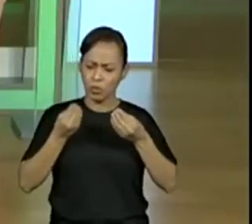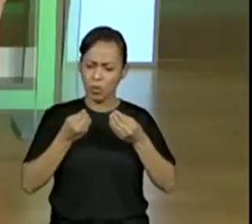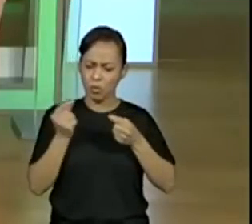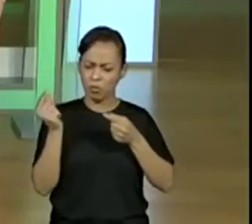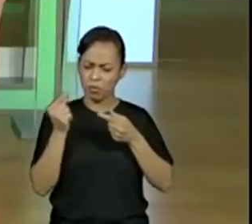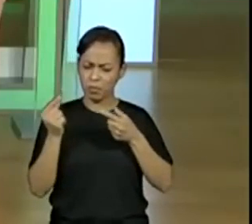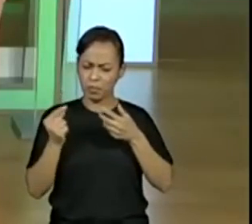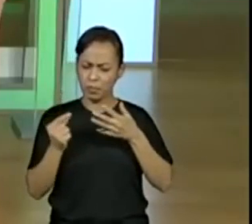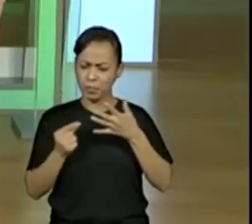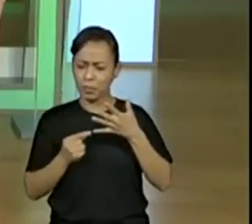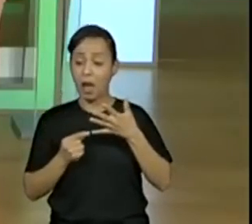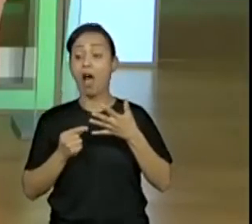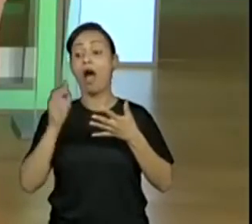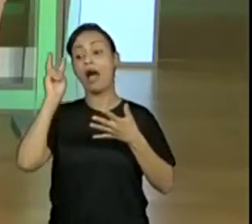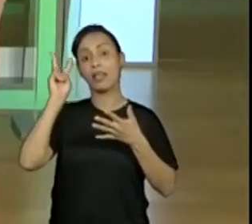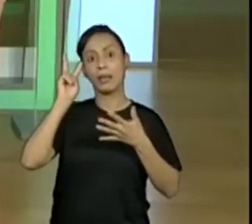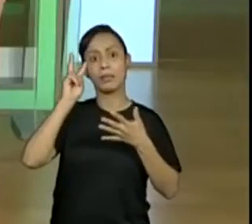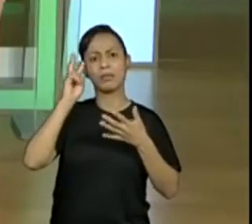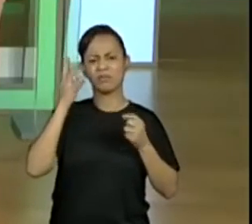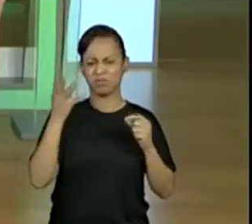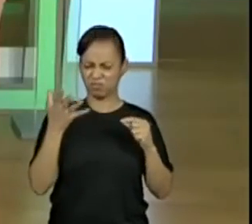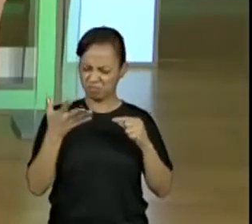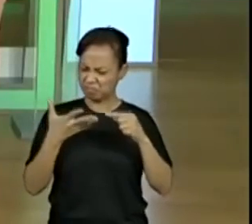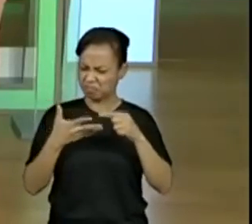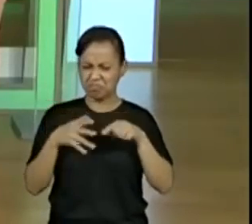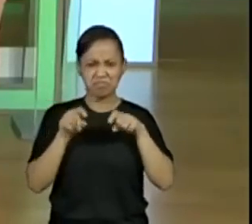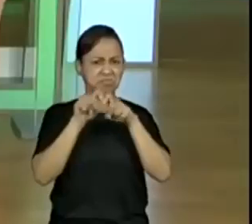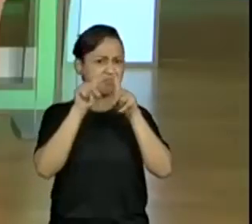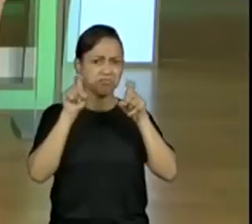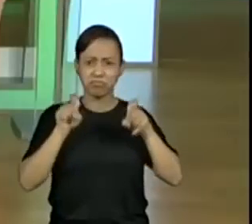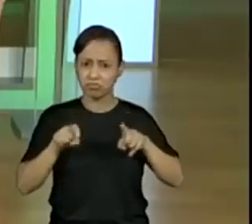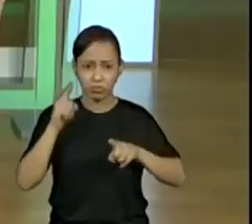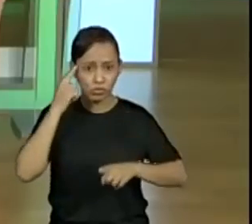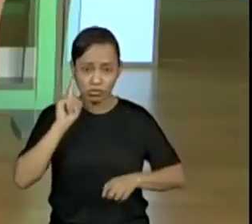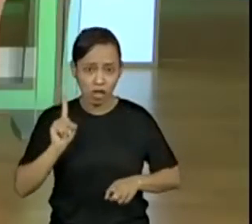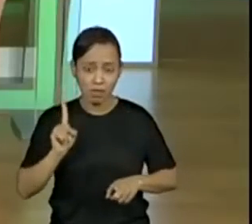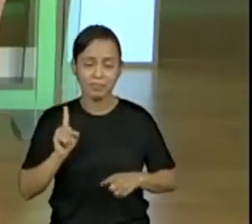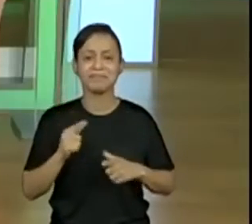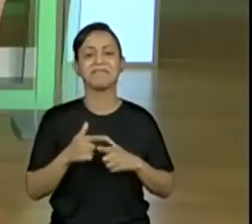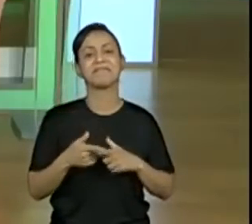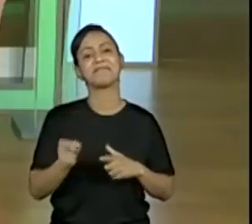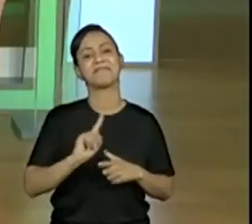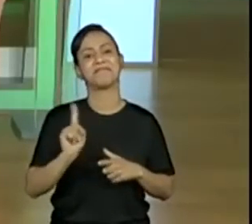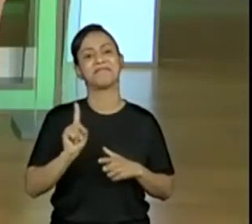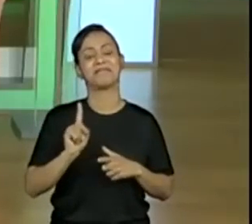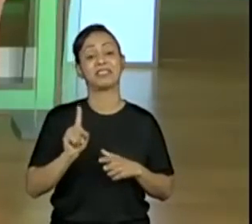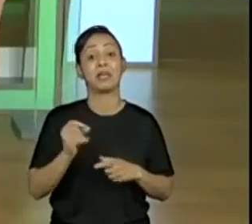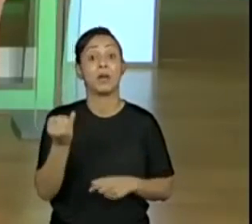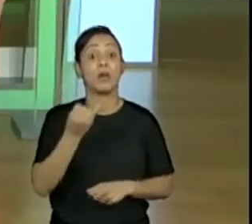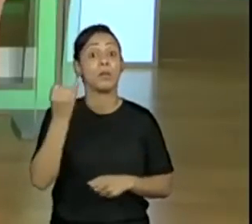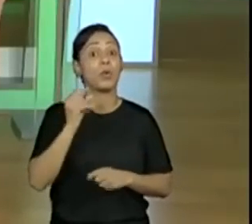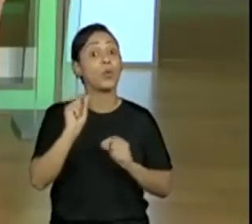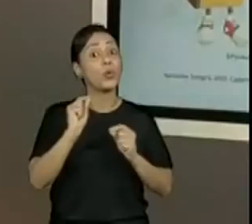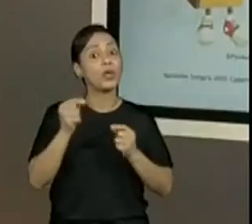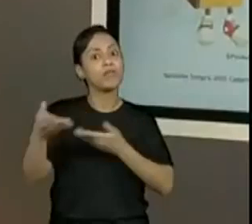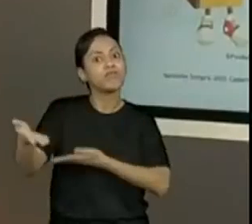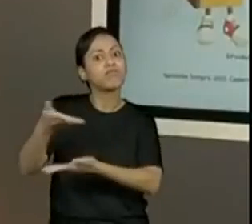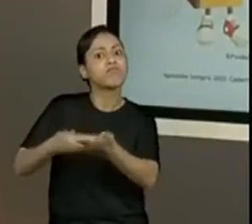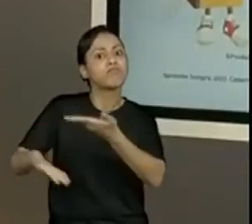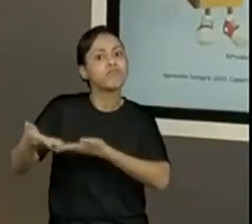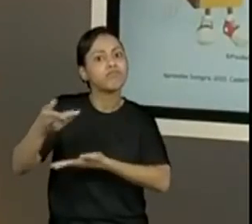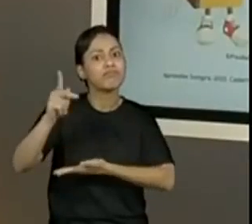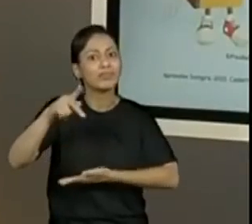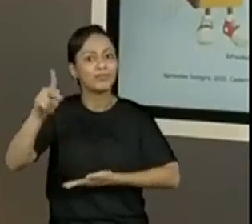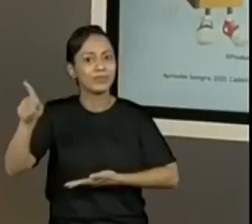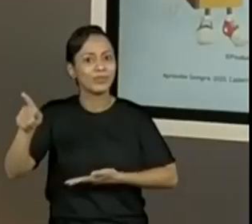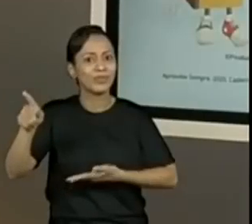se vocês conhecem alguma. Já tentem trazer, às vezes. Sempre contribui noção para o seu professor no chat, é muito legal para nós. Lembra